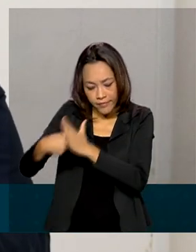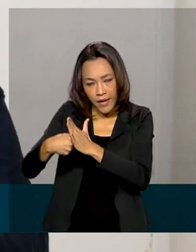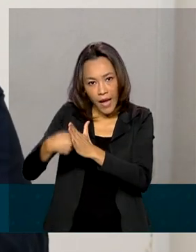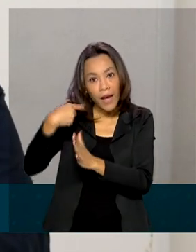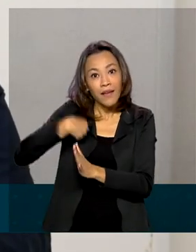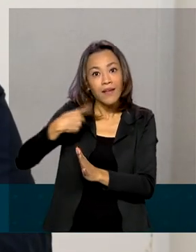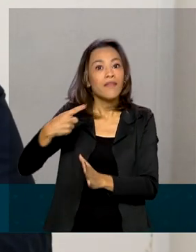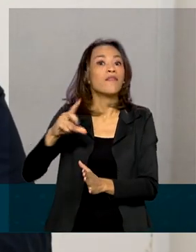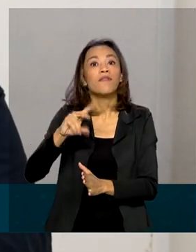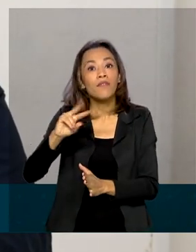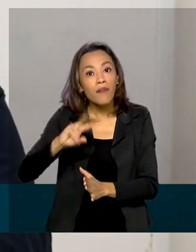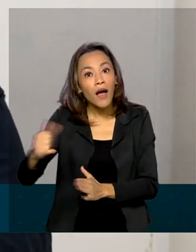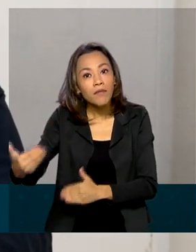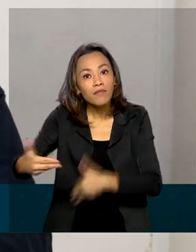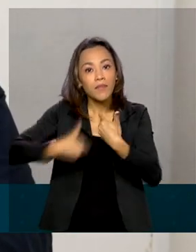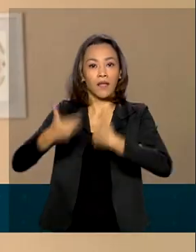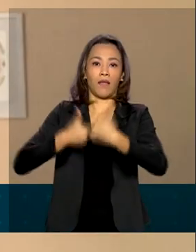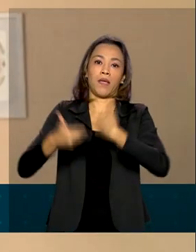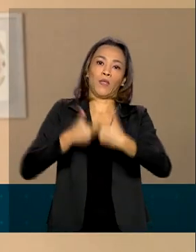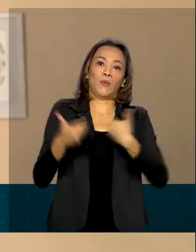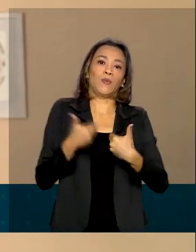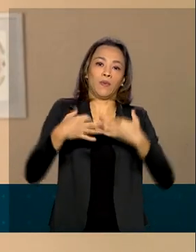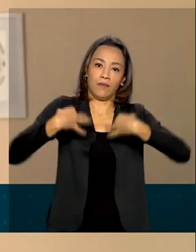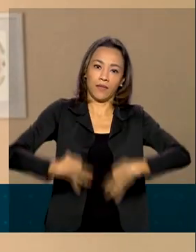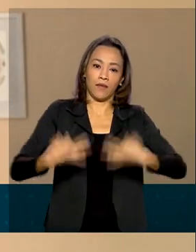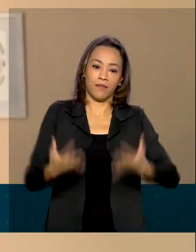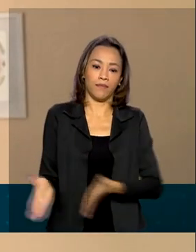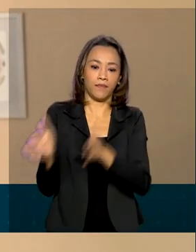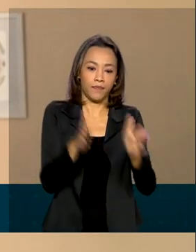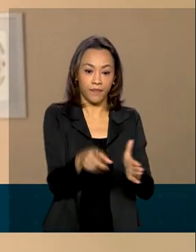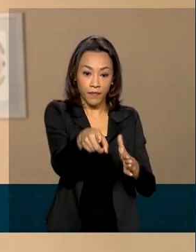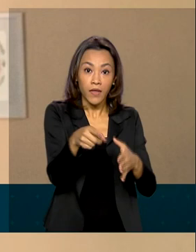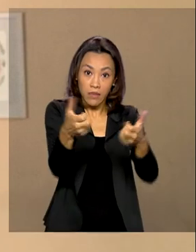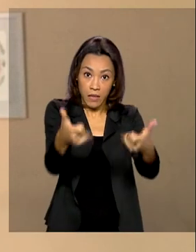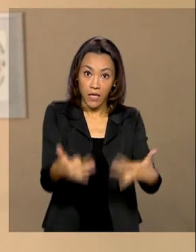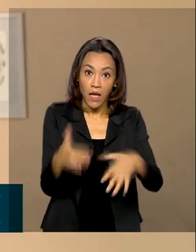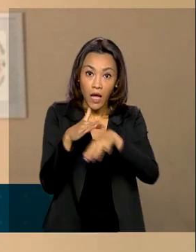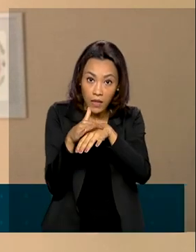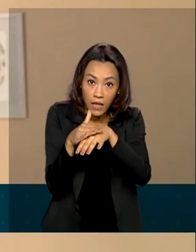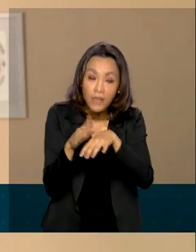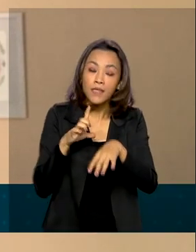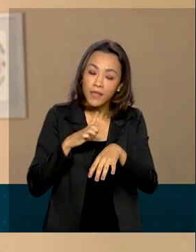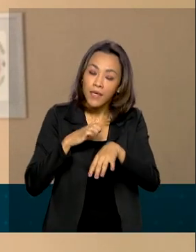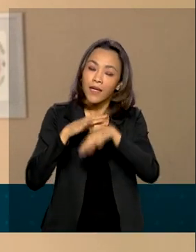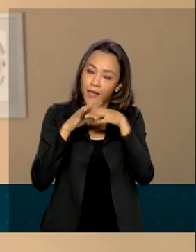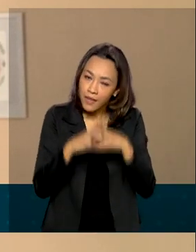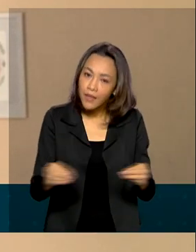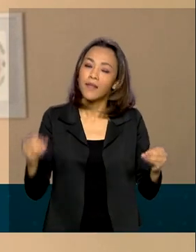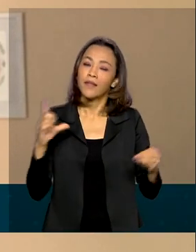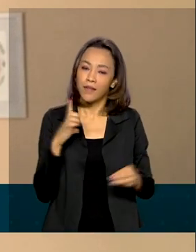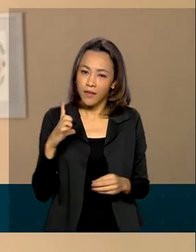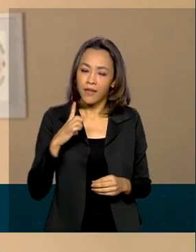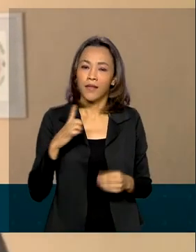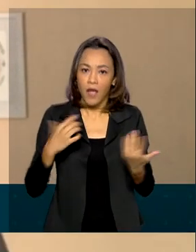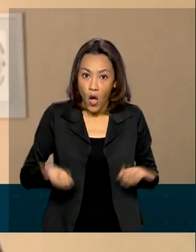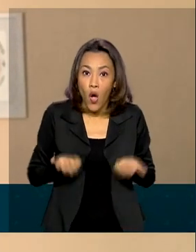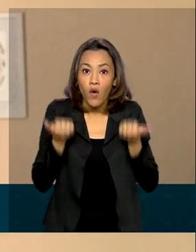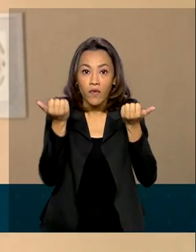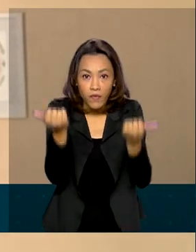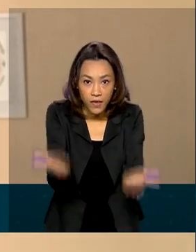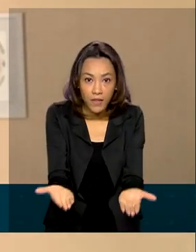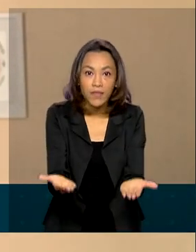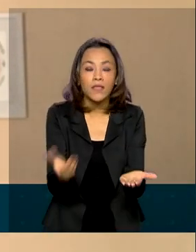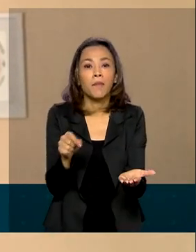contribuir, vai lhe dar o tratamento adequado. A doença tem cura e essa cura é oferecida pelo